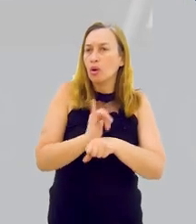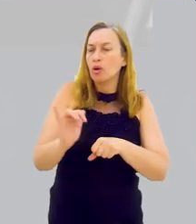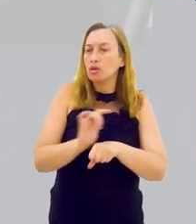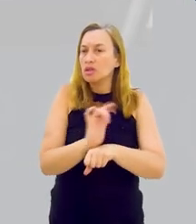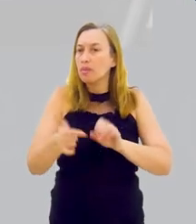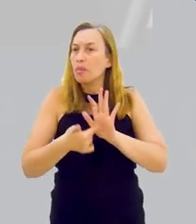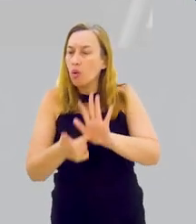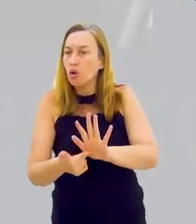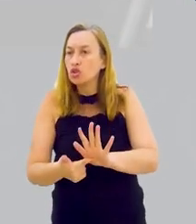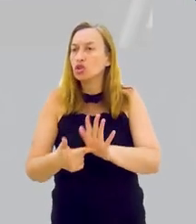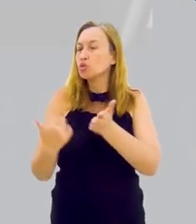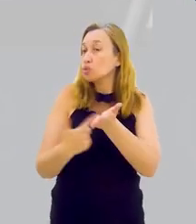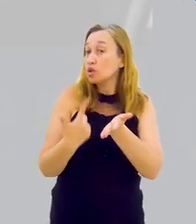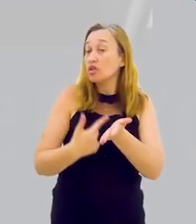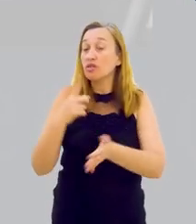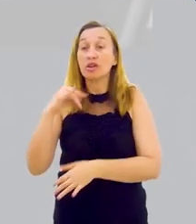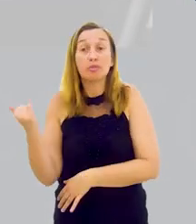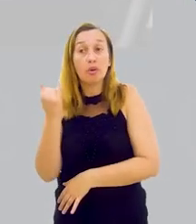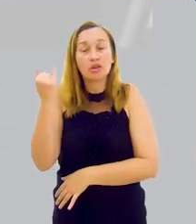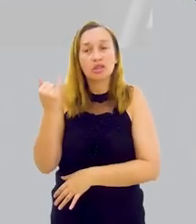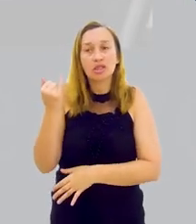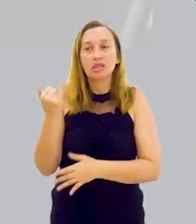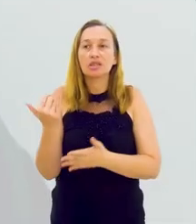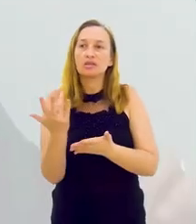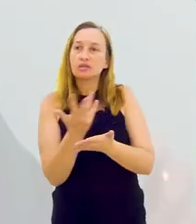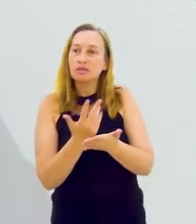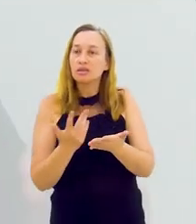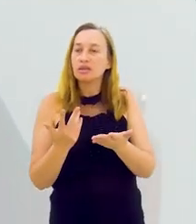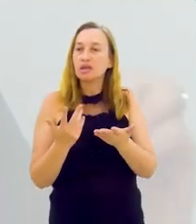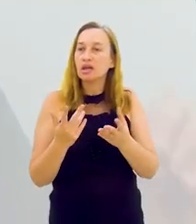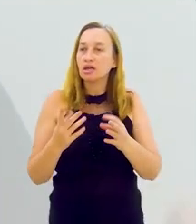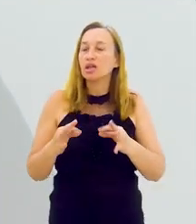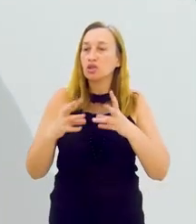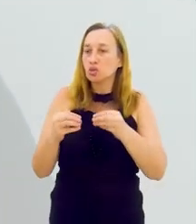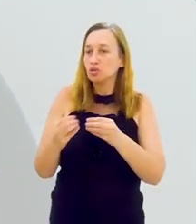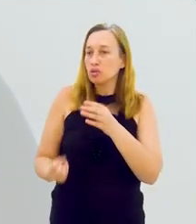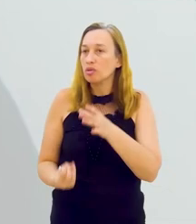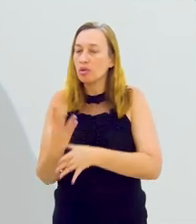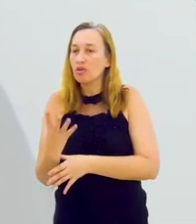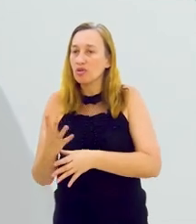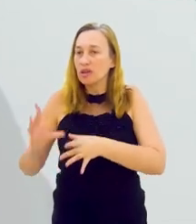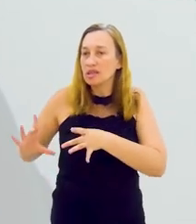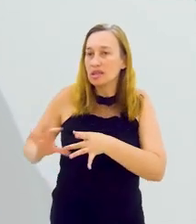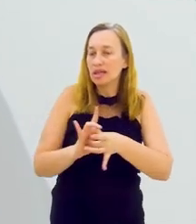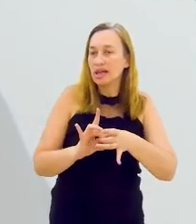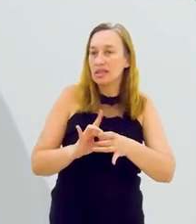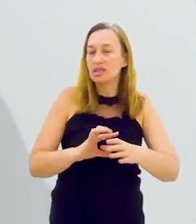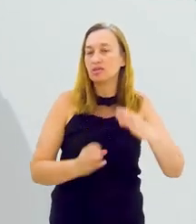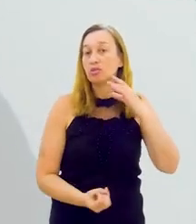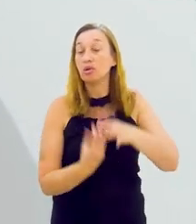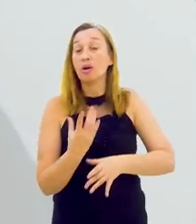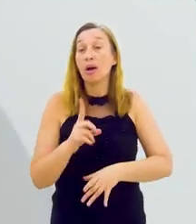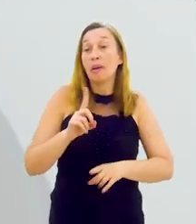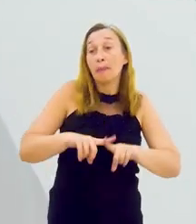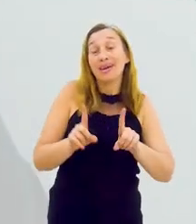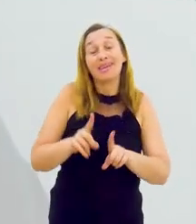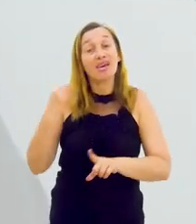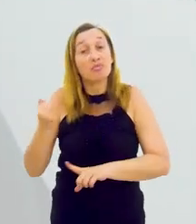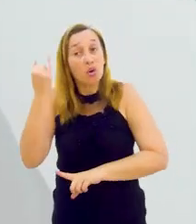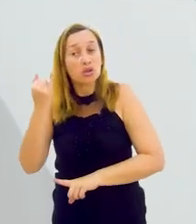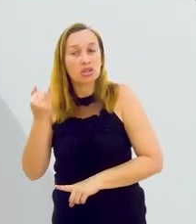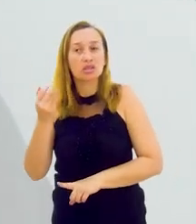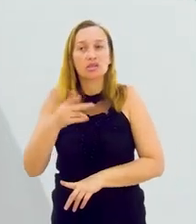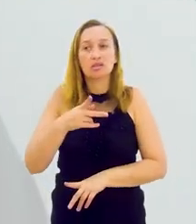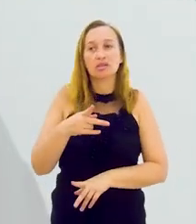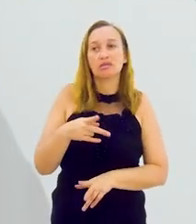você aponta no livro que são importantes nesse desenho de cenário para que você possa promover esse encadeamento produtivo? Acho que é importante